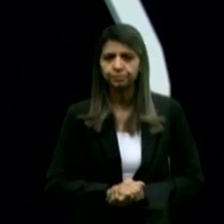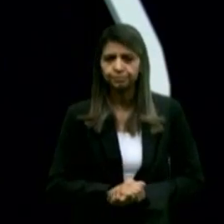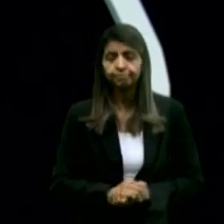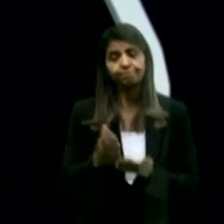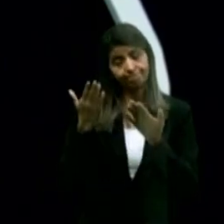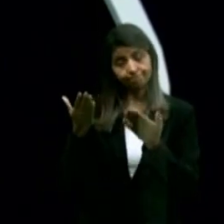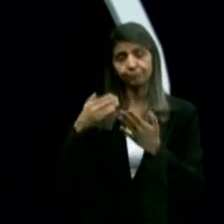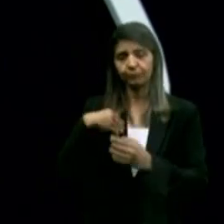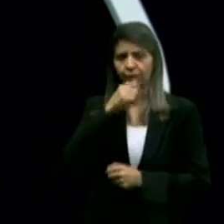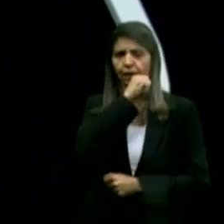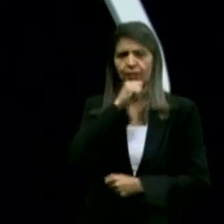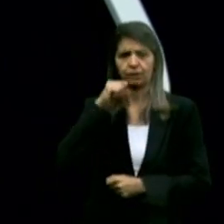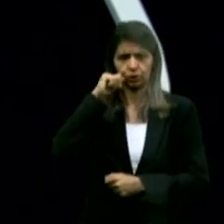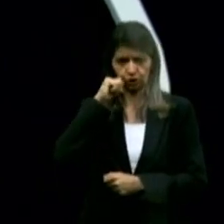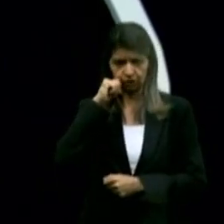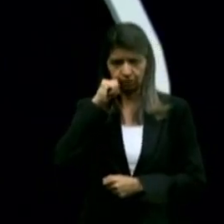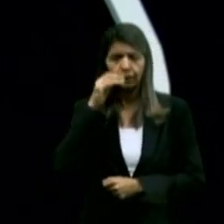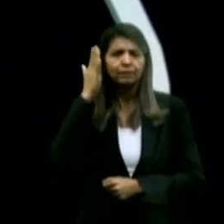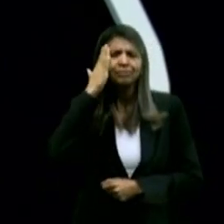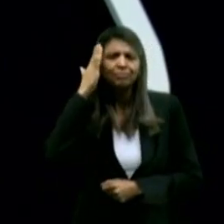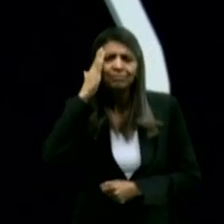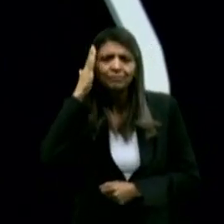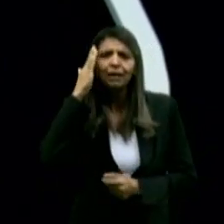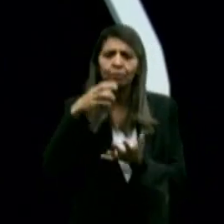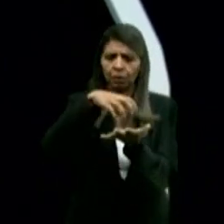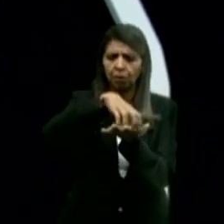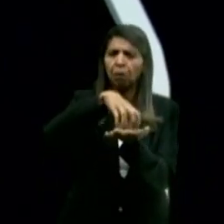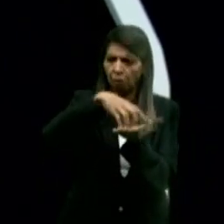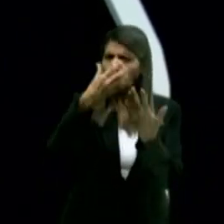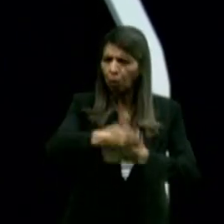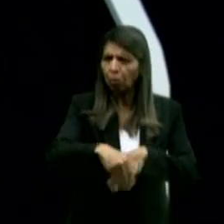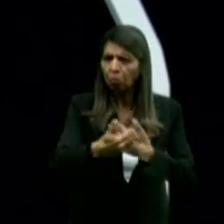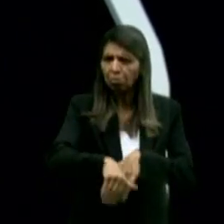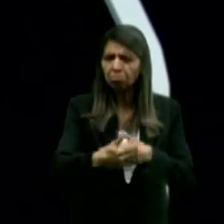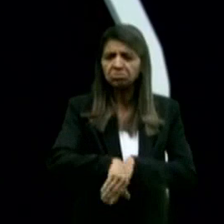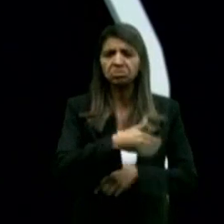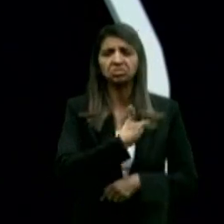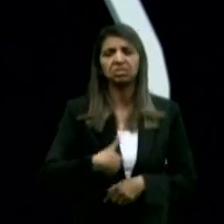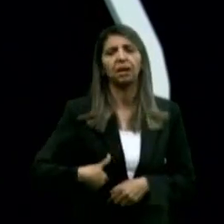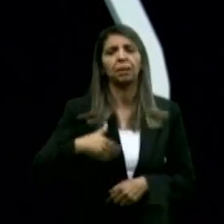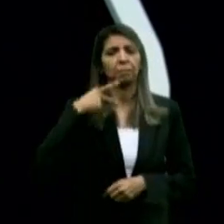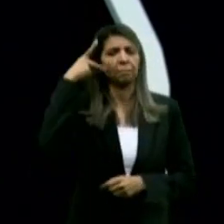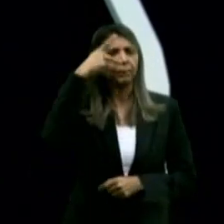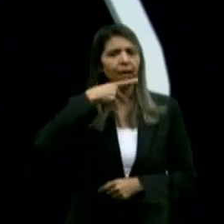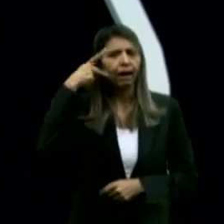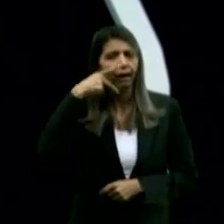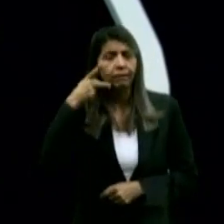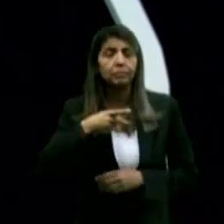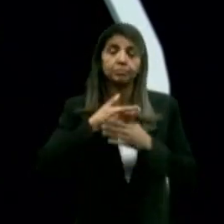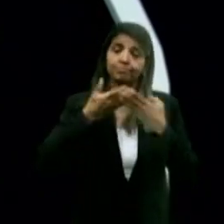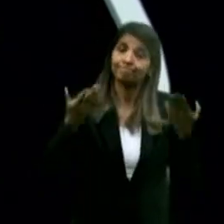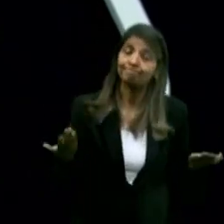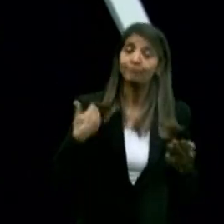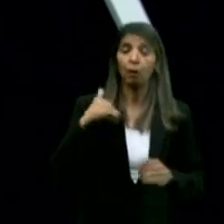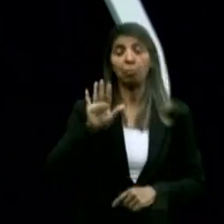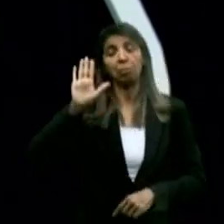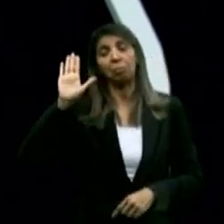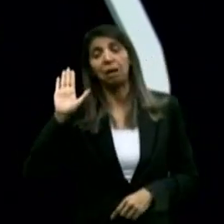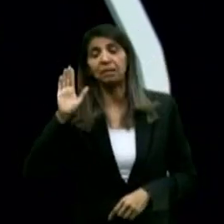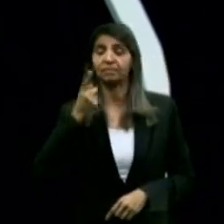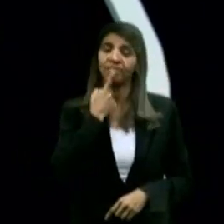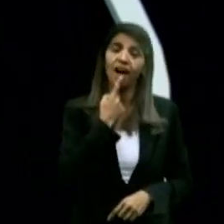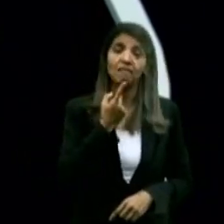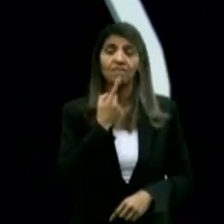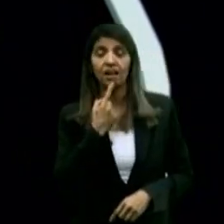Adjane, sabemos que concurso público no estado da Paraíba só fica nas promessas. A exemplo do